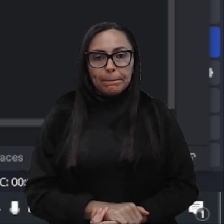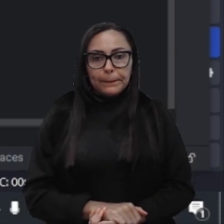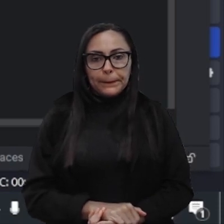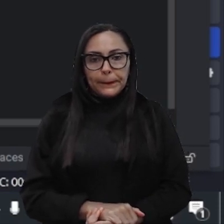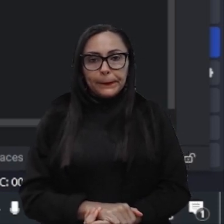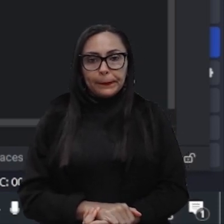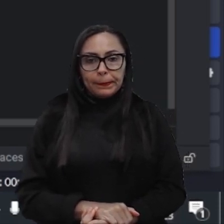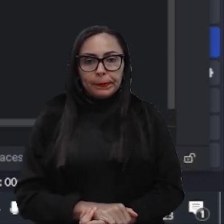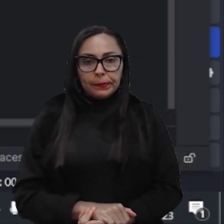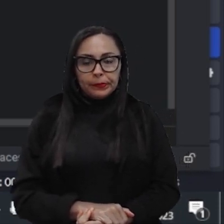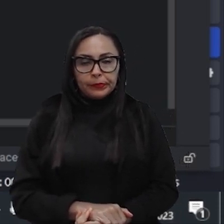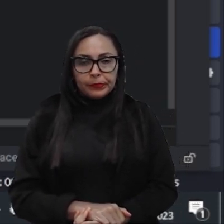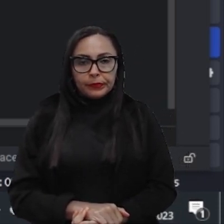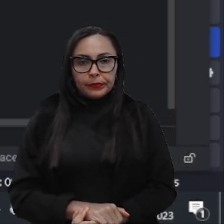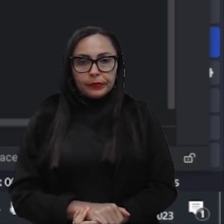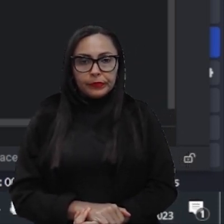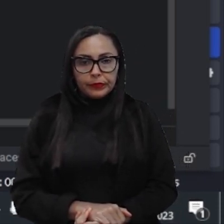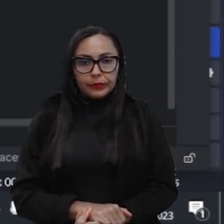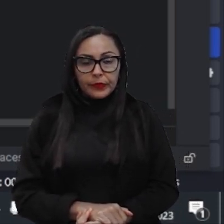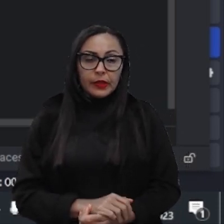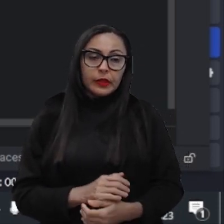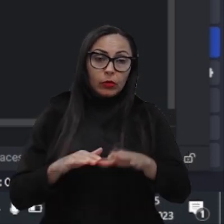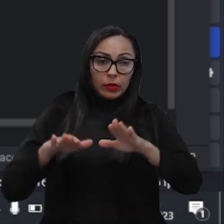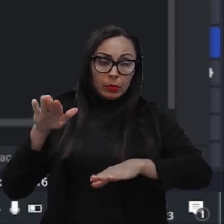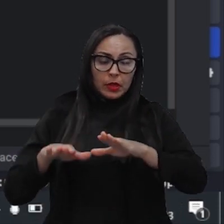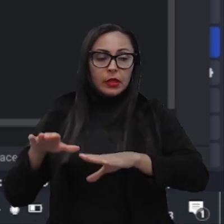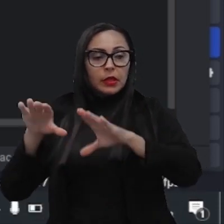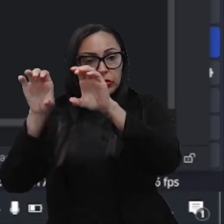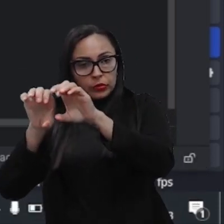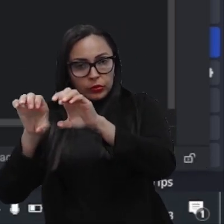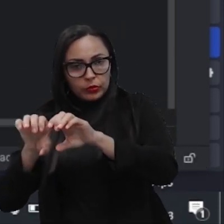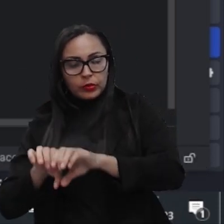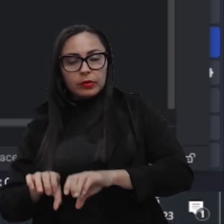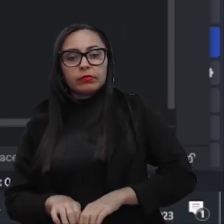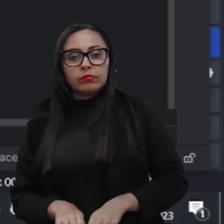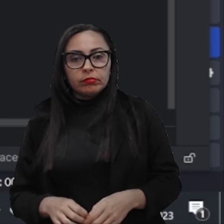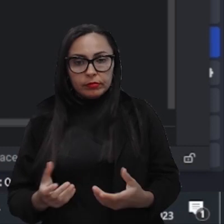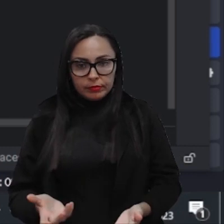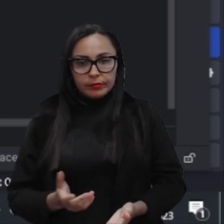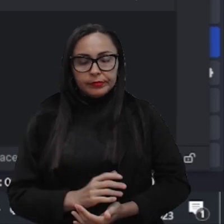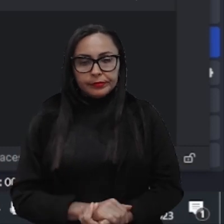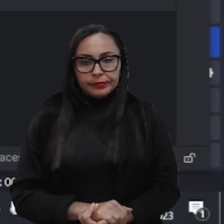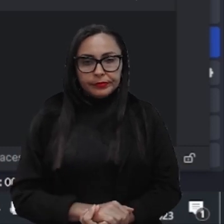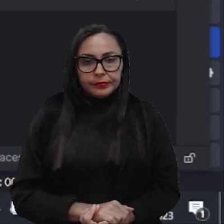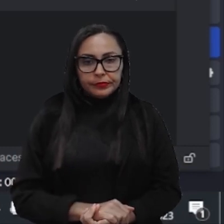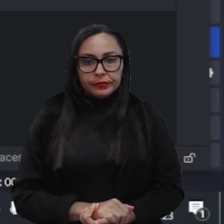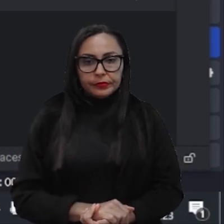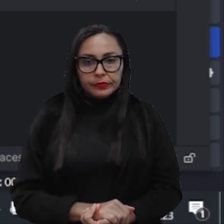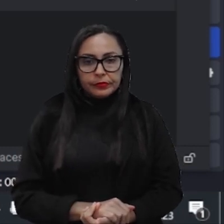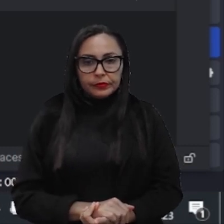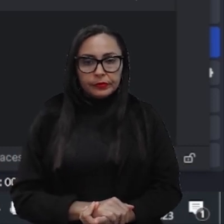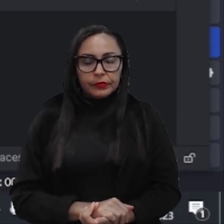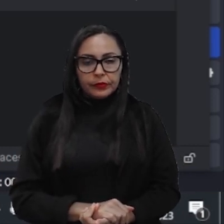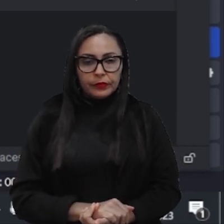a estrutura, né, do ambiente que ele criou Está tudo em Python ainda E vamos abrir o terminal